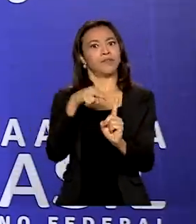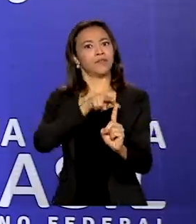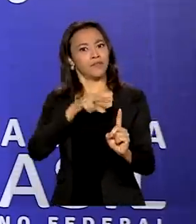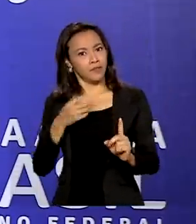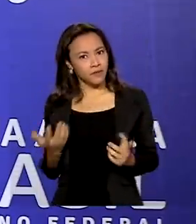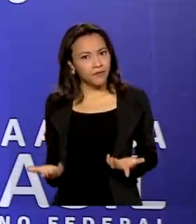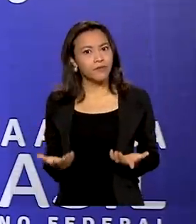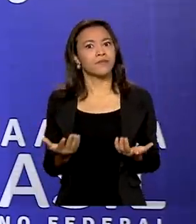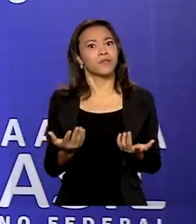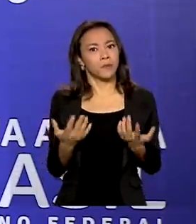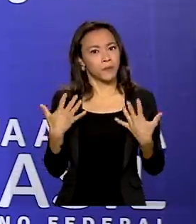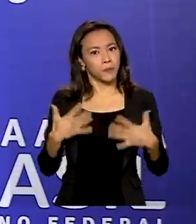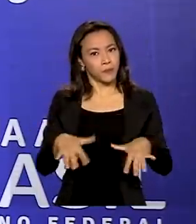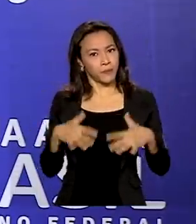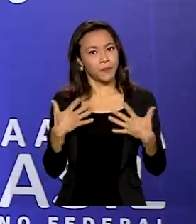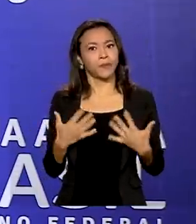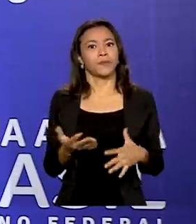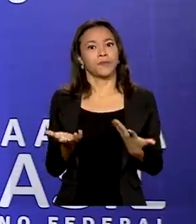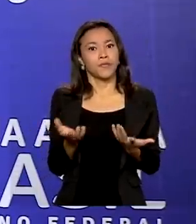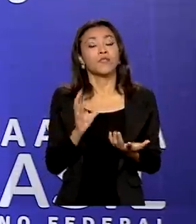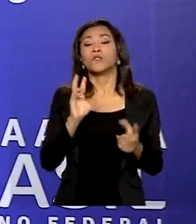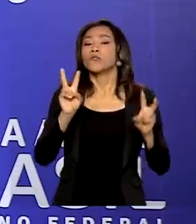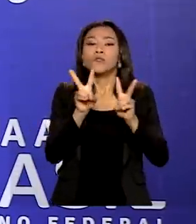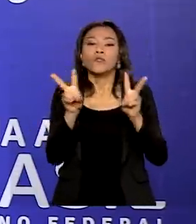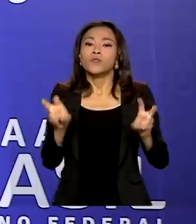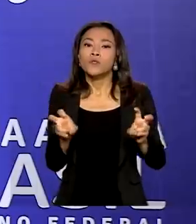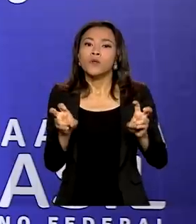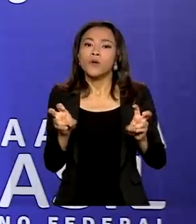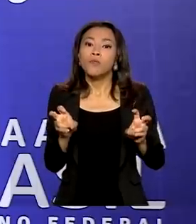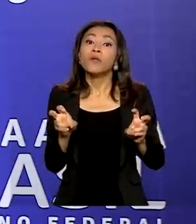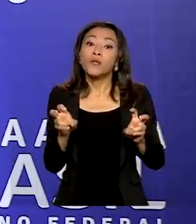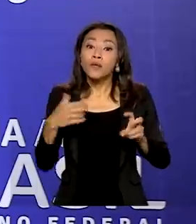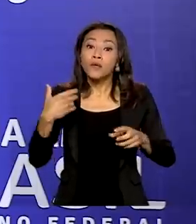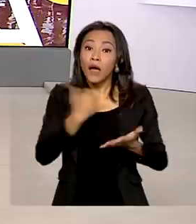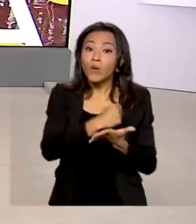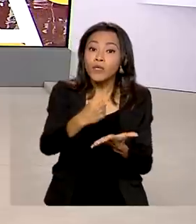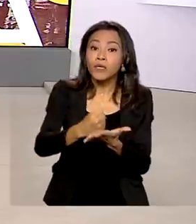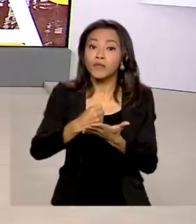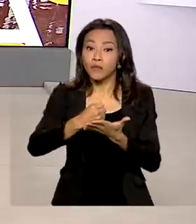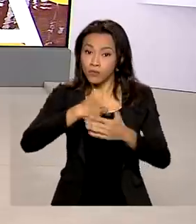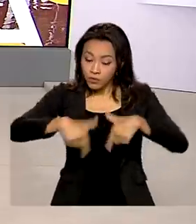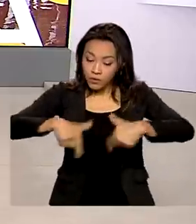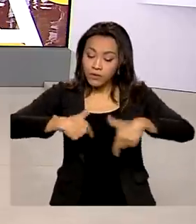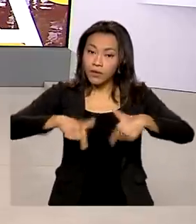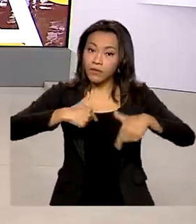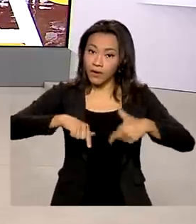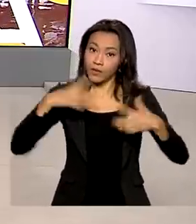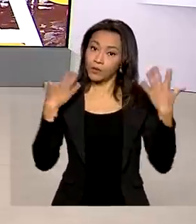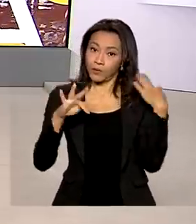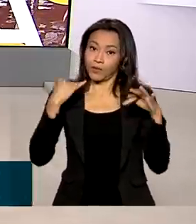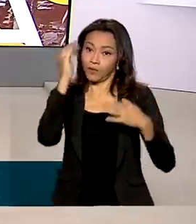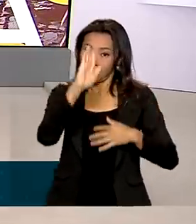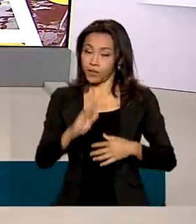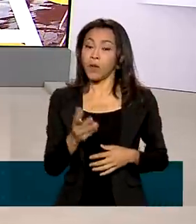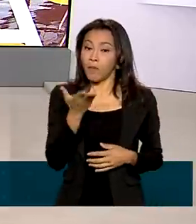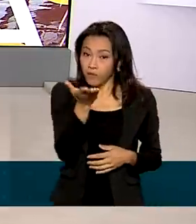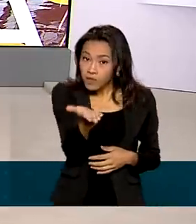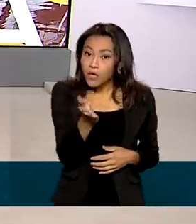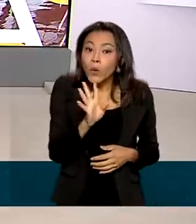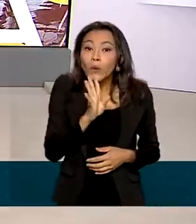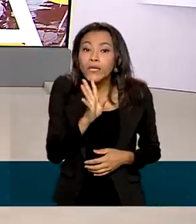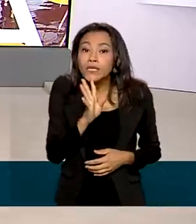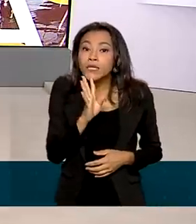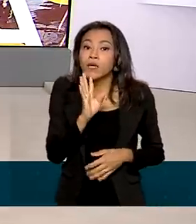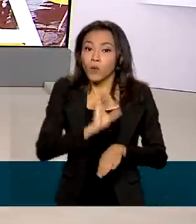TripAdvisor, no Booking, sobre a mão de obra do turismo no Brasil. Para conhecer o curso Ou Do